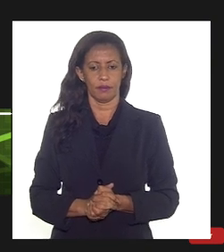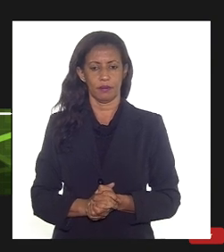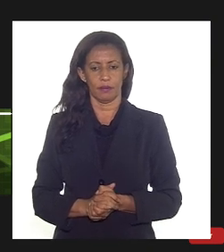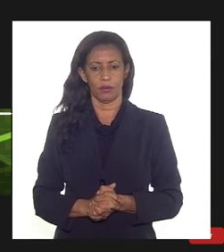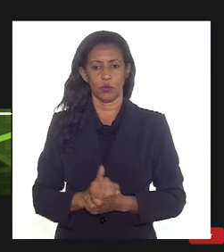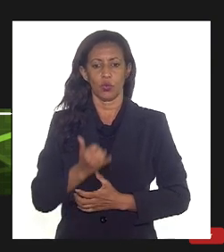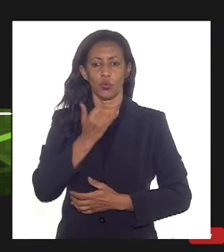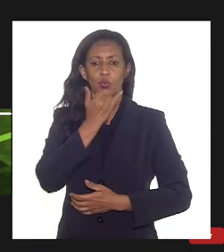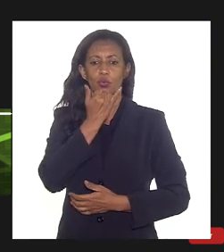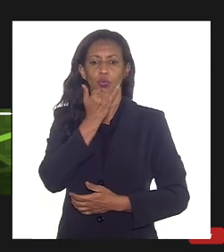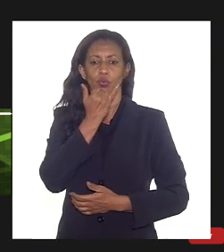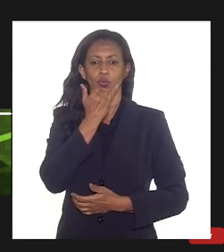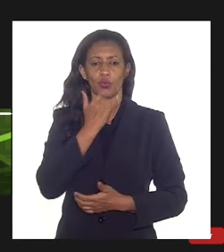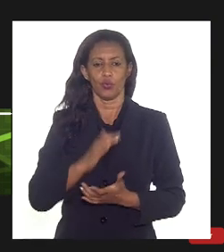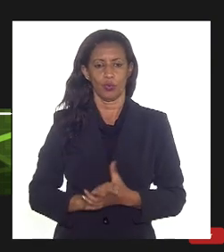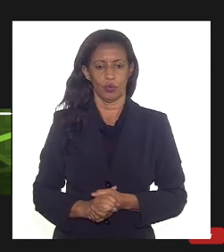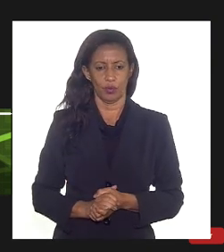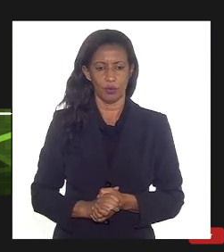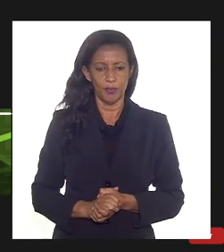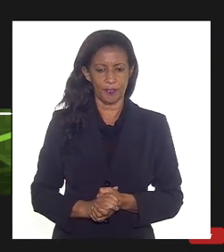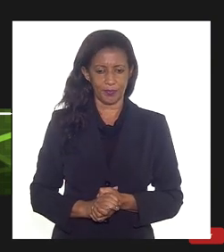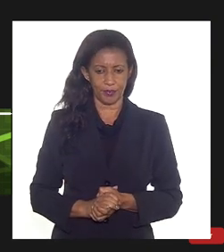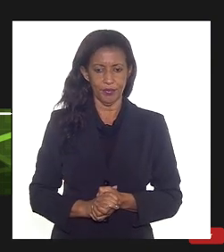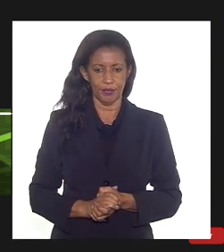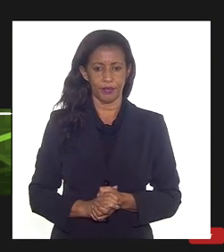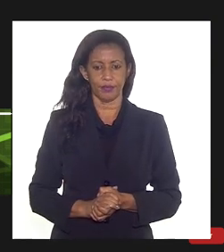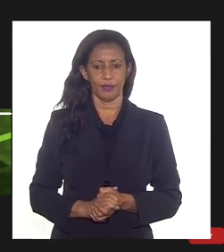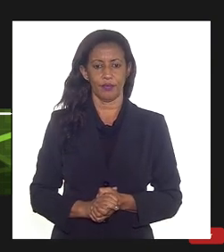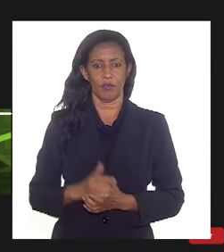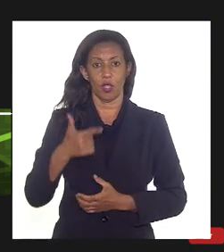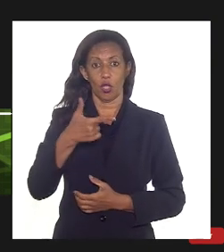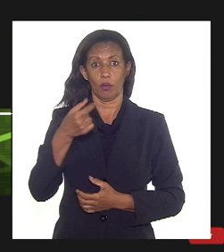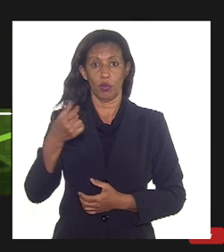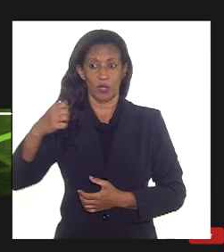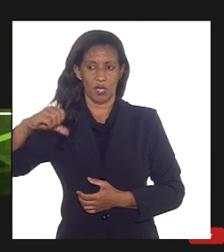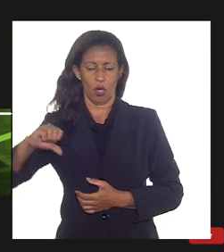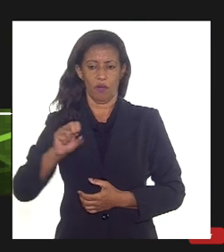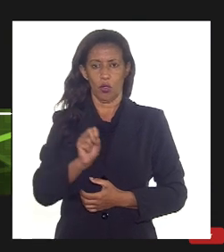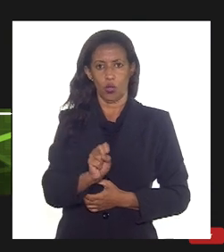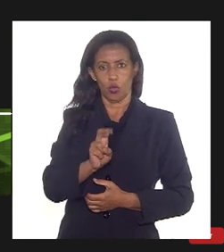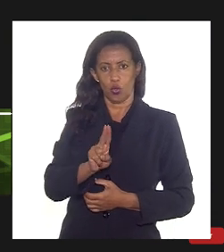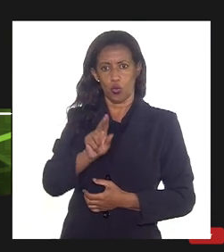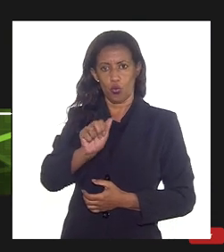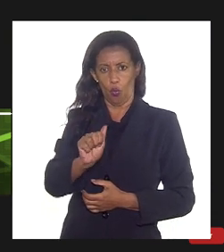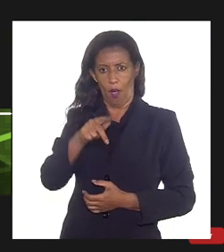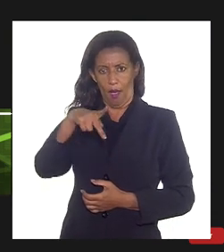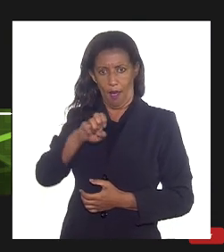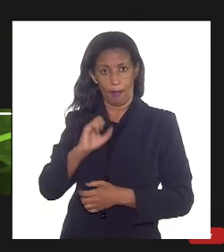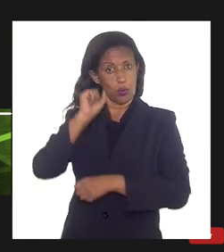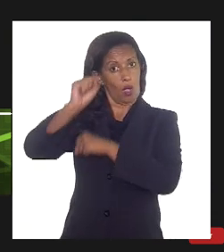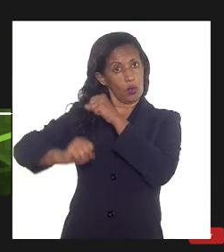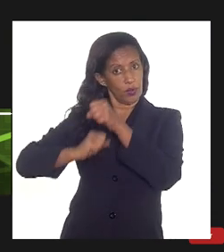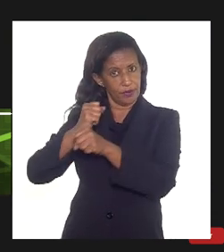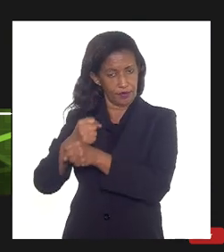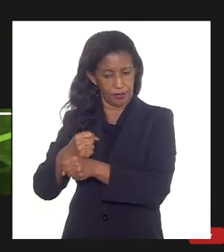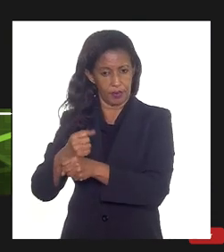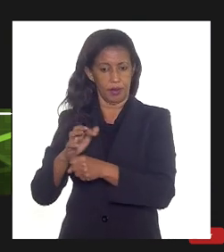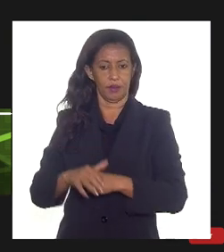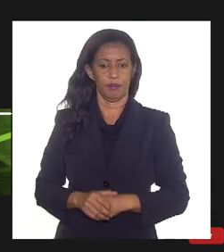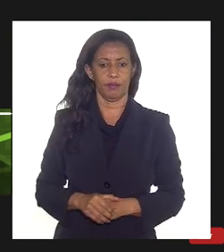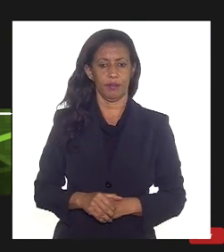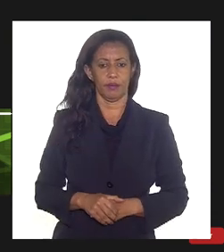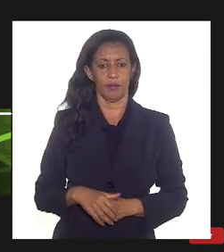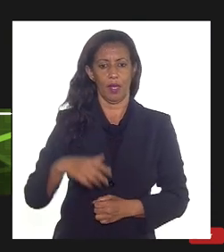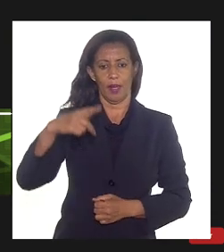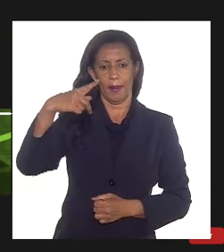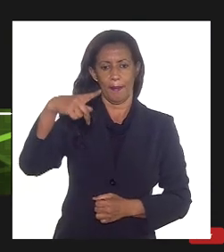desculpe eu falei SWAP mas é Sergipe Sergipe já está operacional ele entrou em 2019 SWAP está para entrar no ano que vem terminal no Pará também